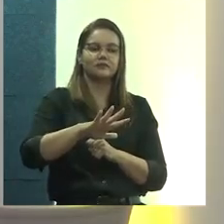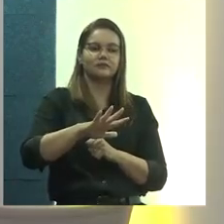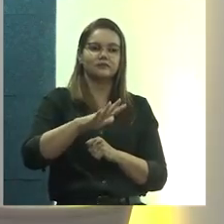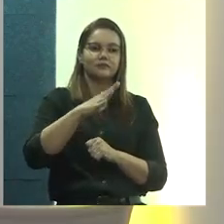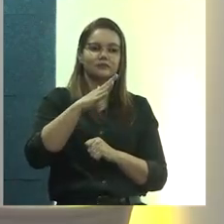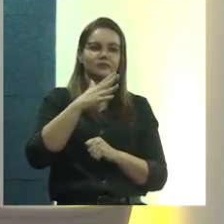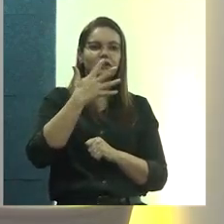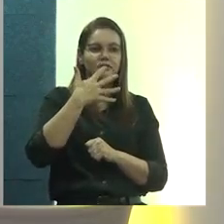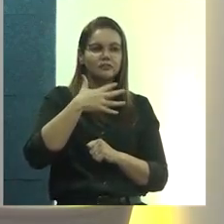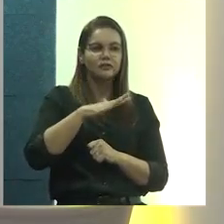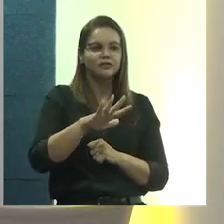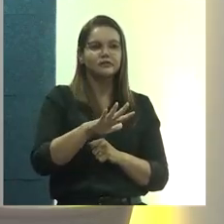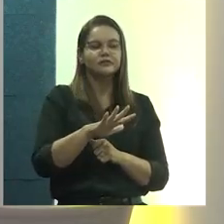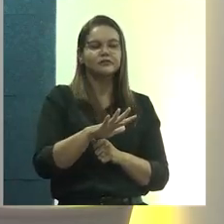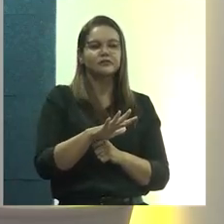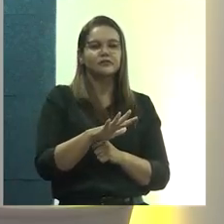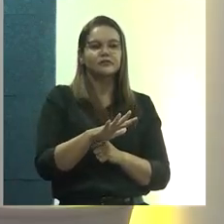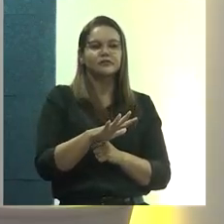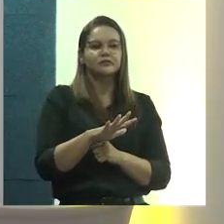fossem,